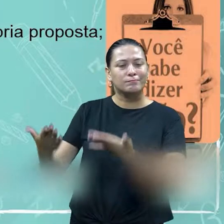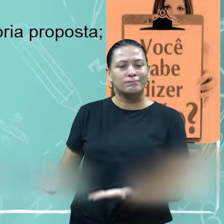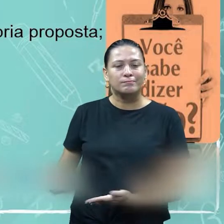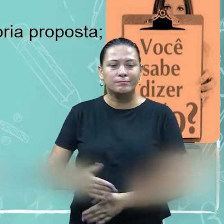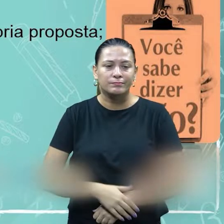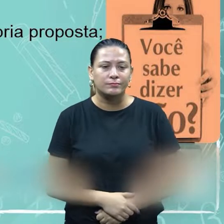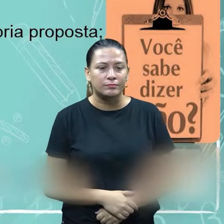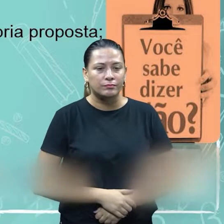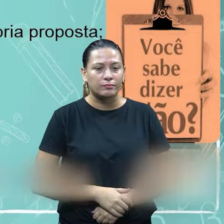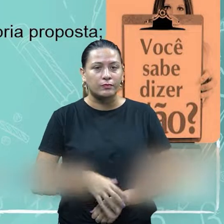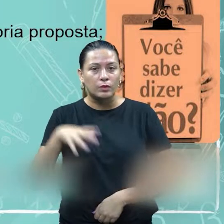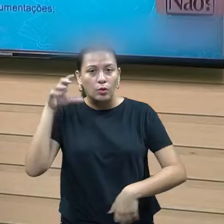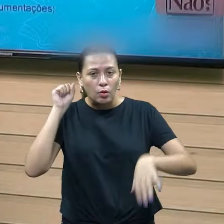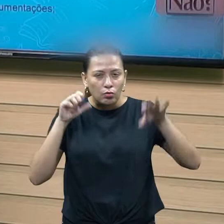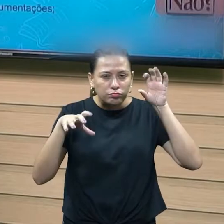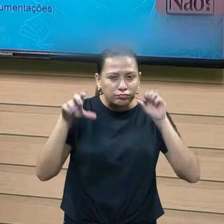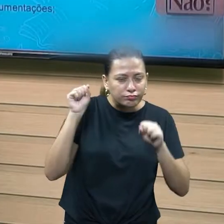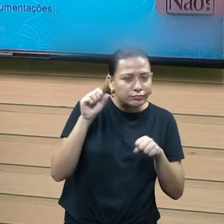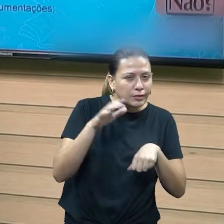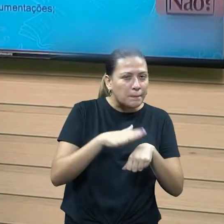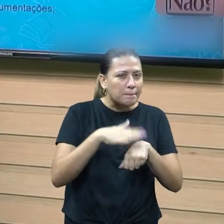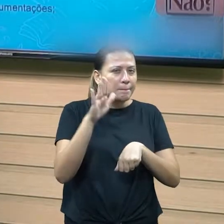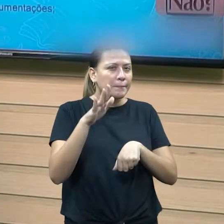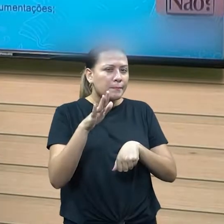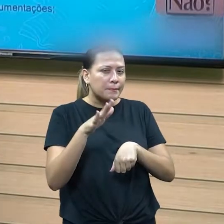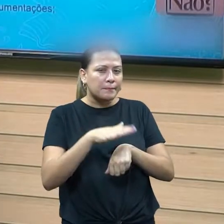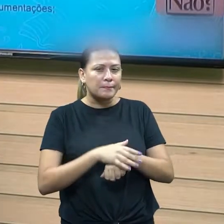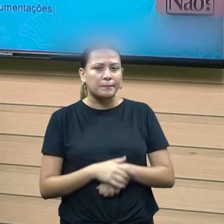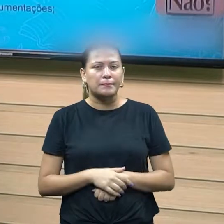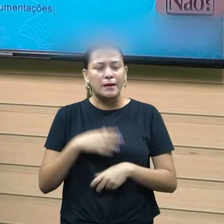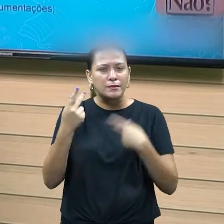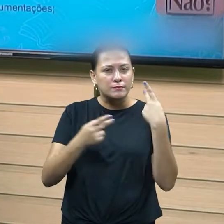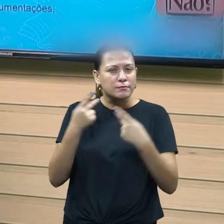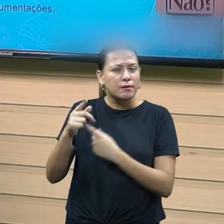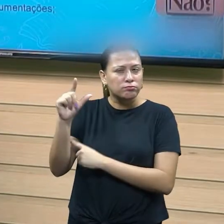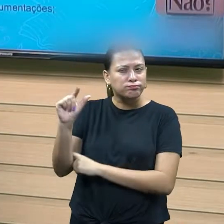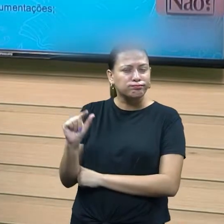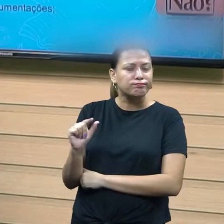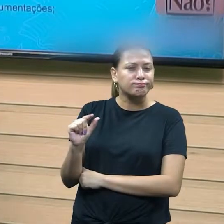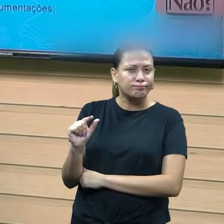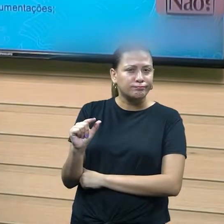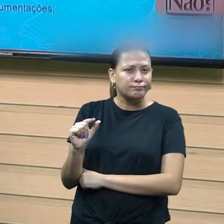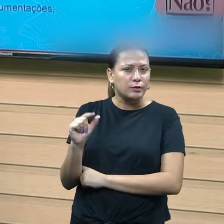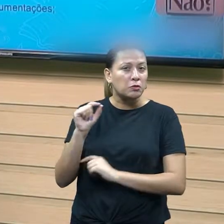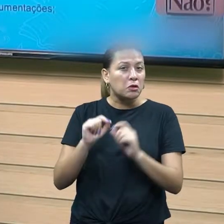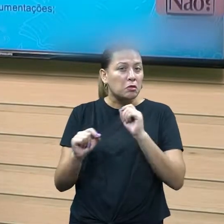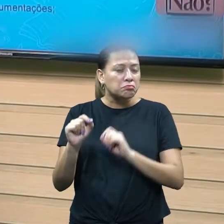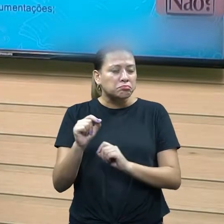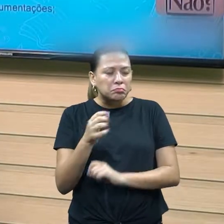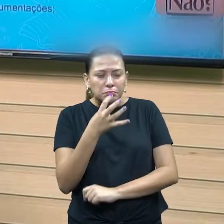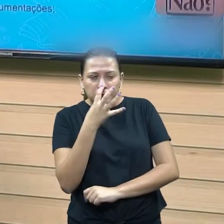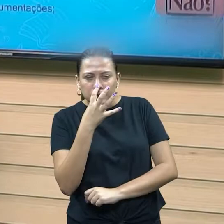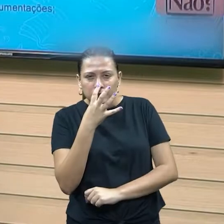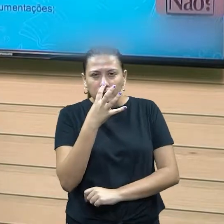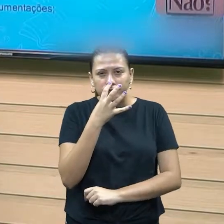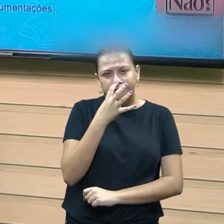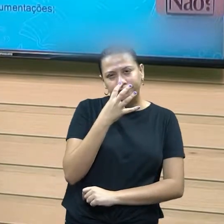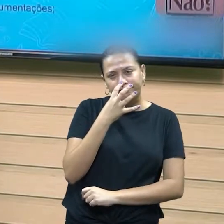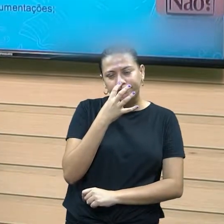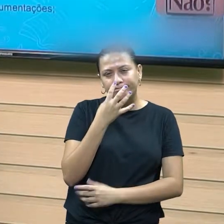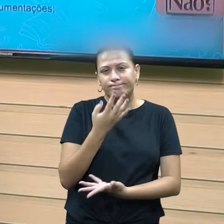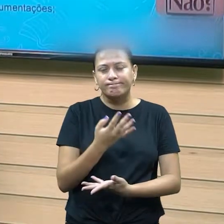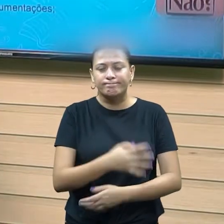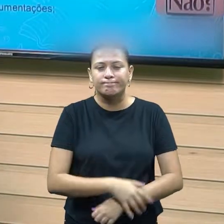ouvir mais e falar menos. Essa é uma das questões bastante interessantes. Ser observador, né, diante das situações, por isso que é